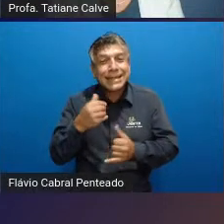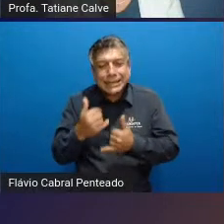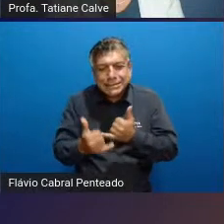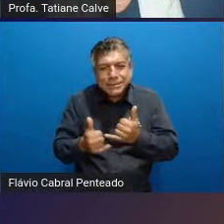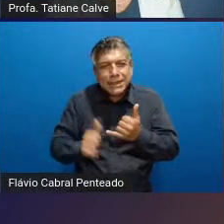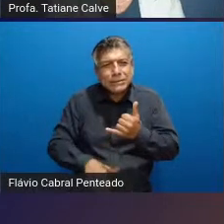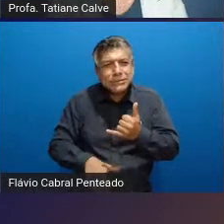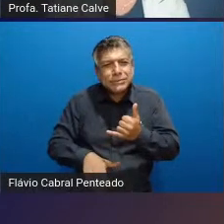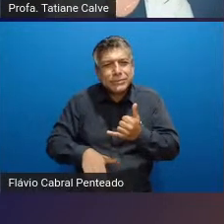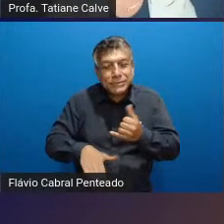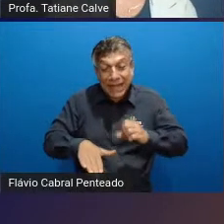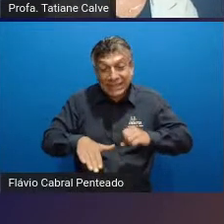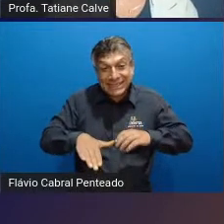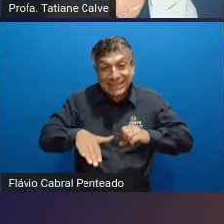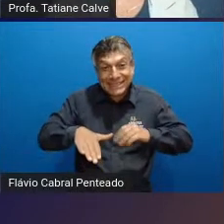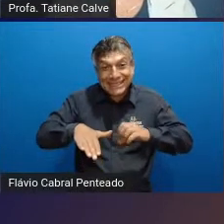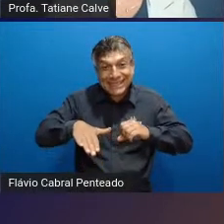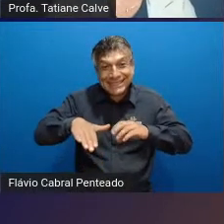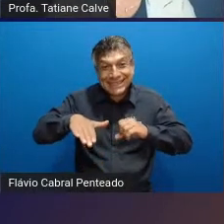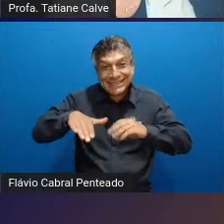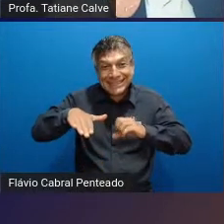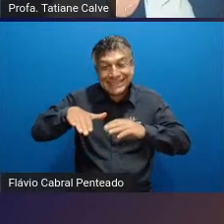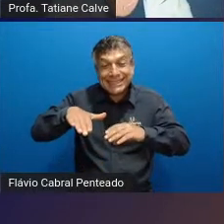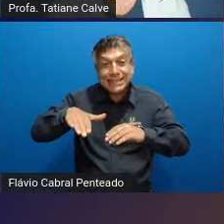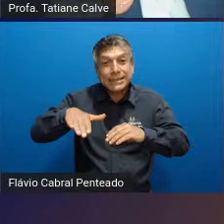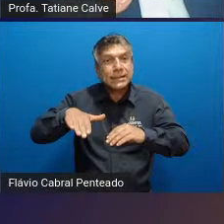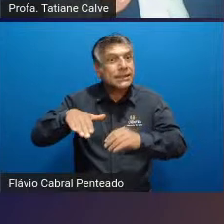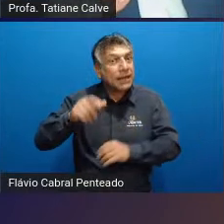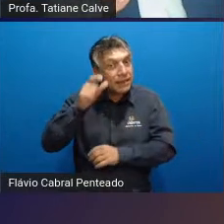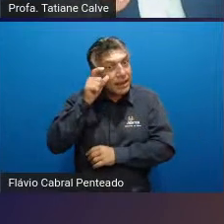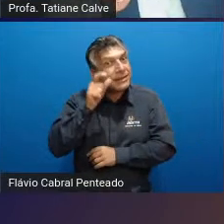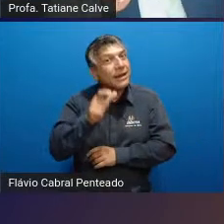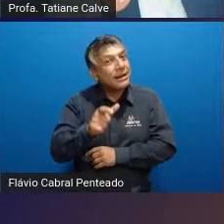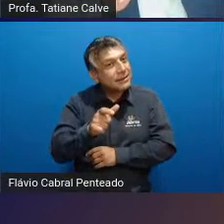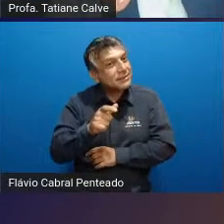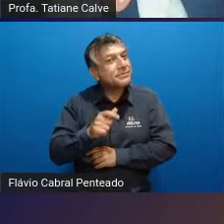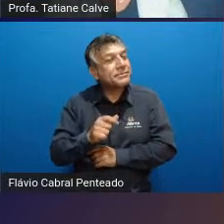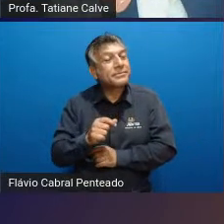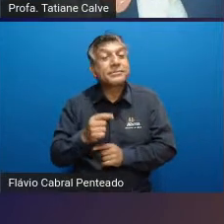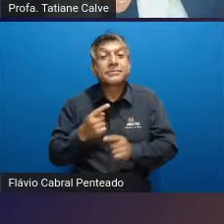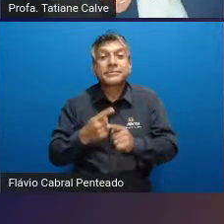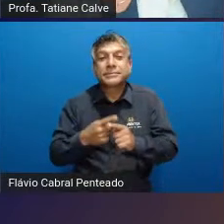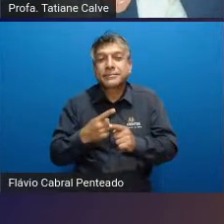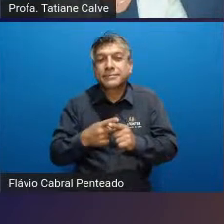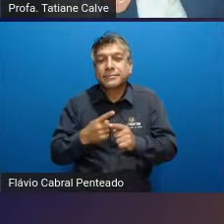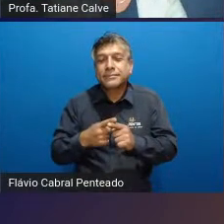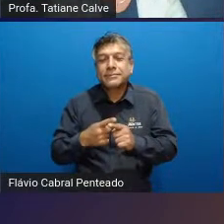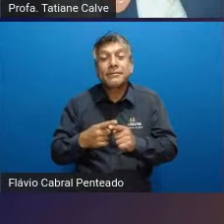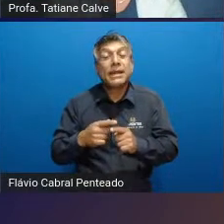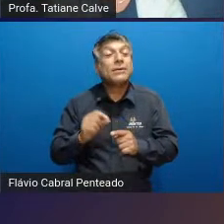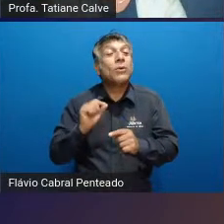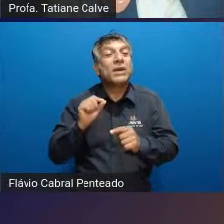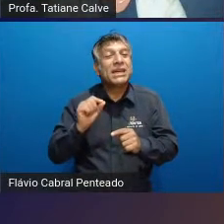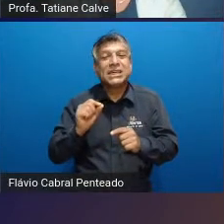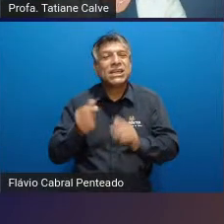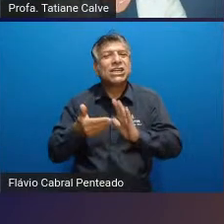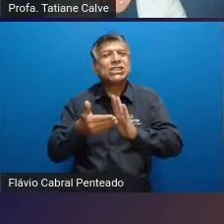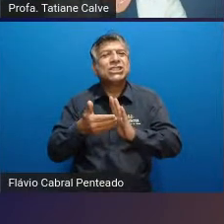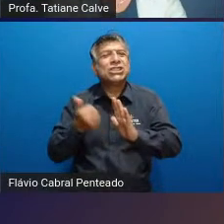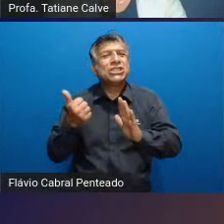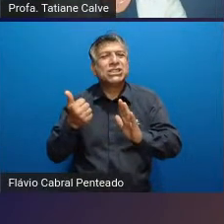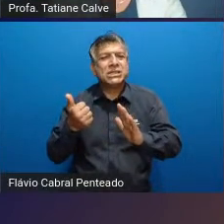dentro do ensino do balé clássico é muito interessante porque ali você consegue quebrar alguns